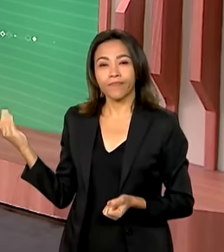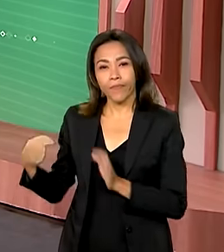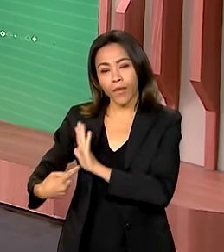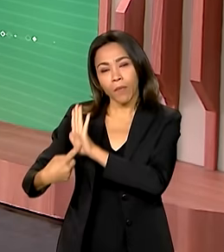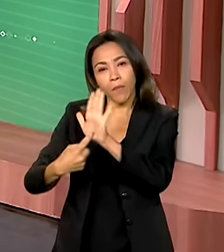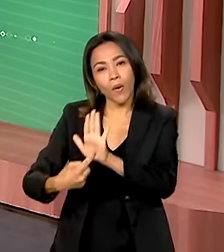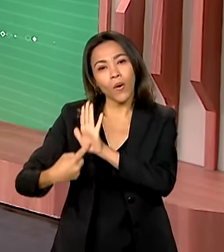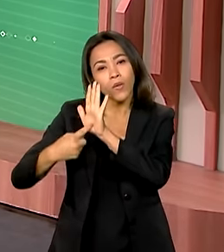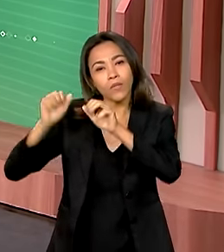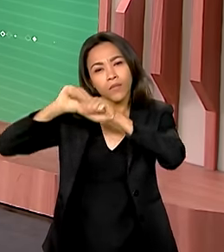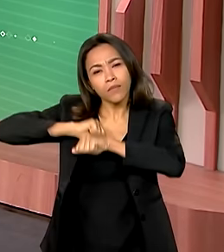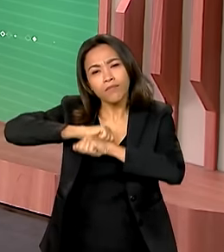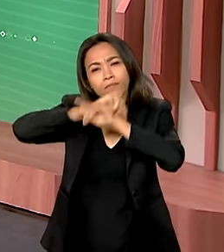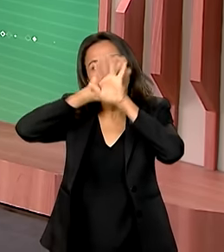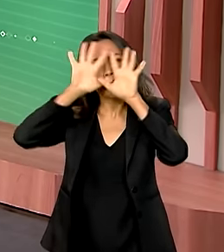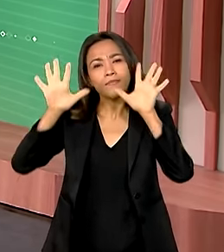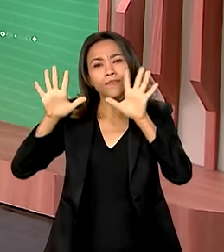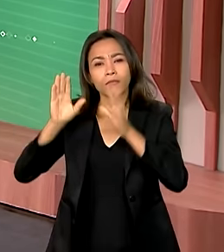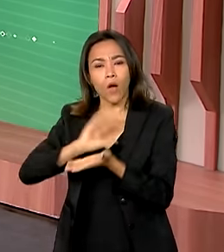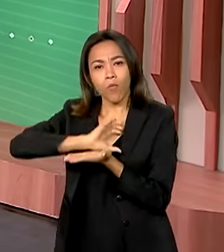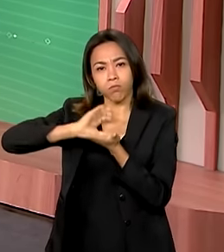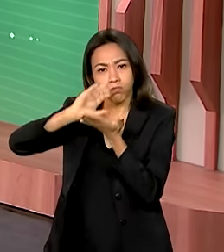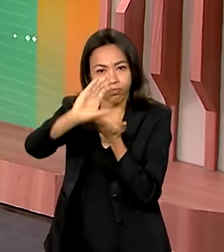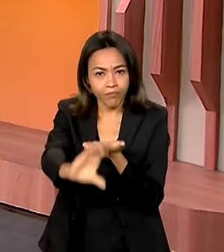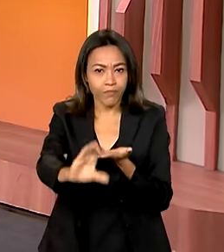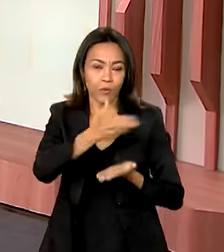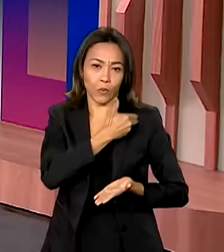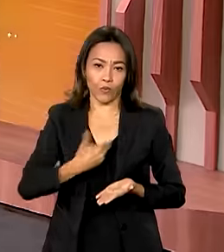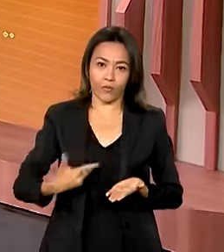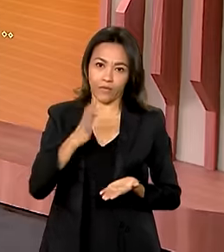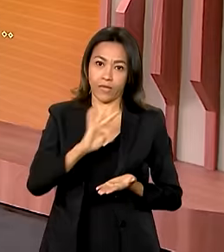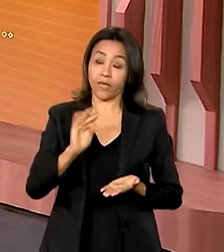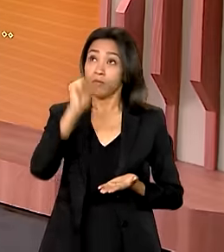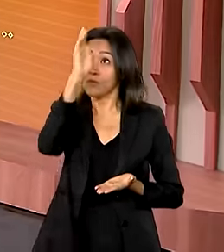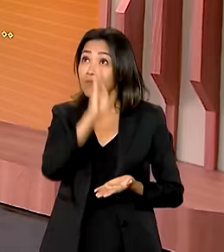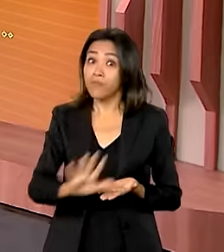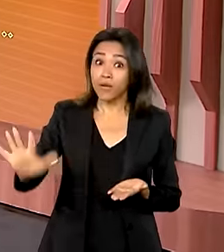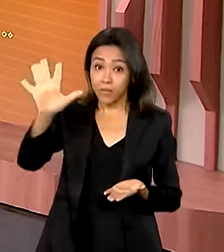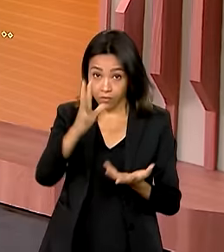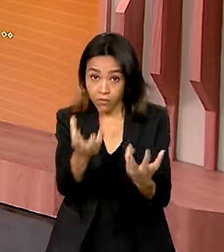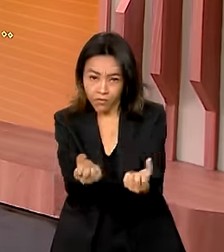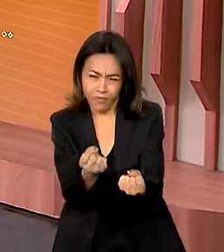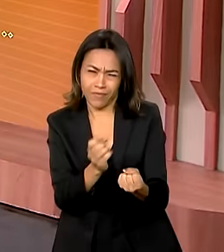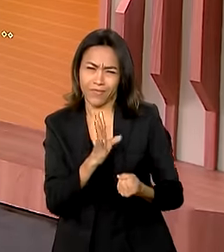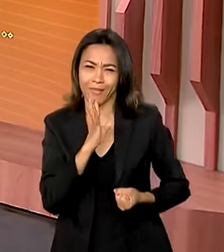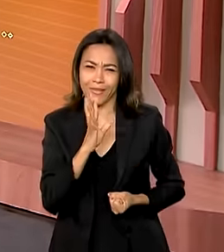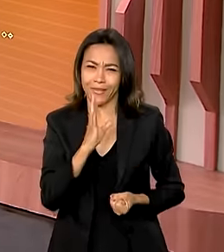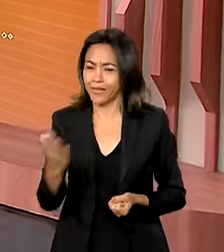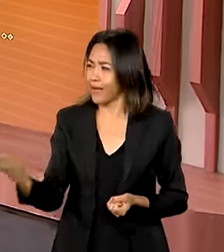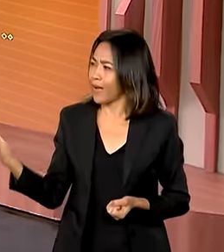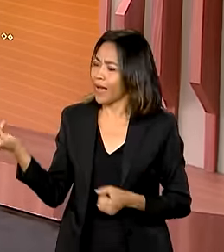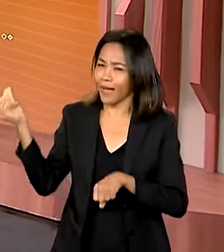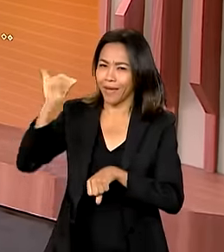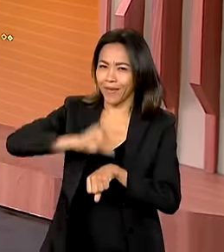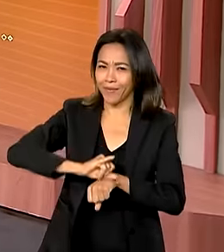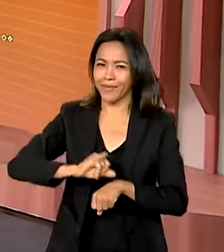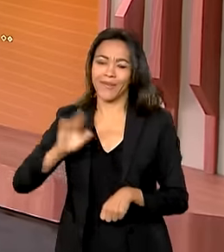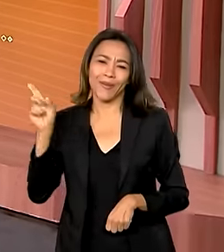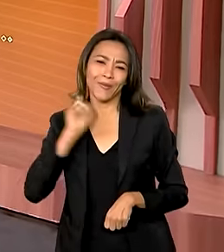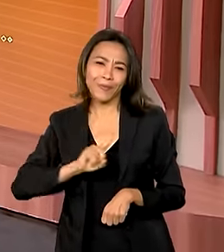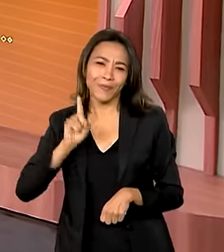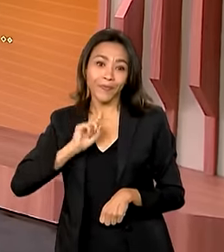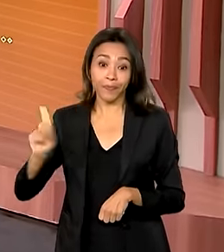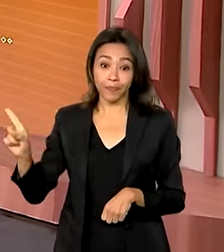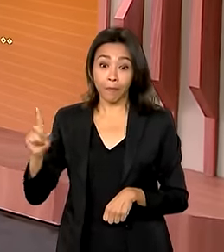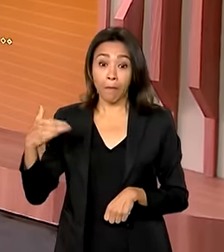que mostra com transparência os investimentos federais em todo o país. Vamos dar uma olhada, então. A capital mineira tem